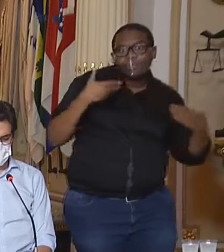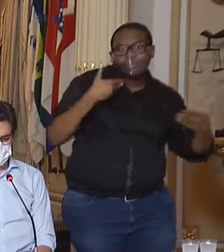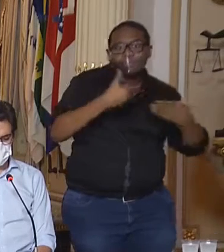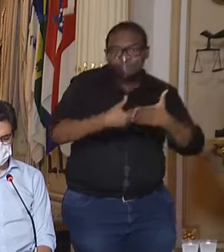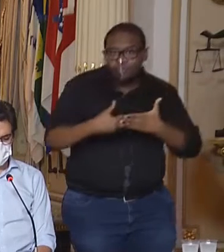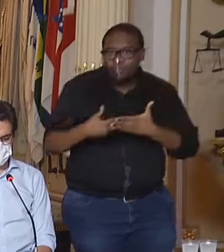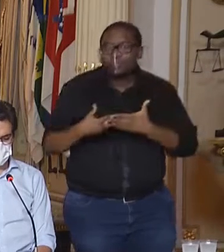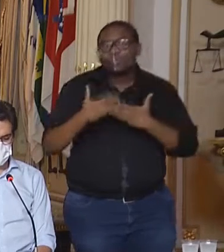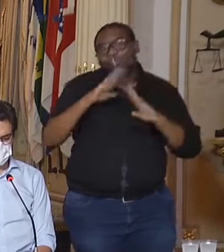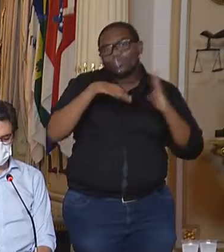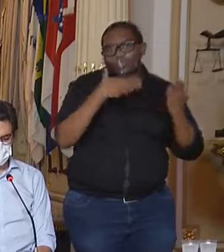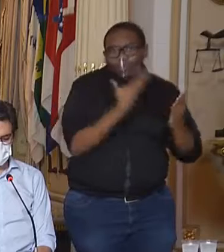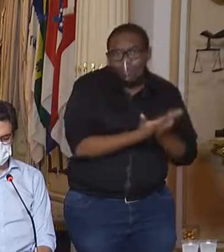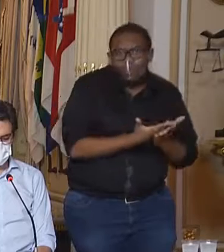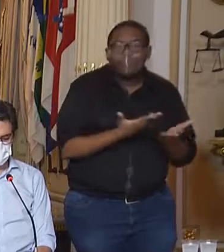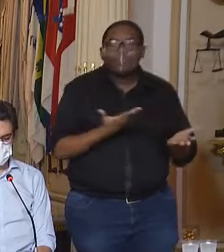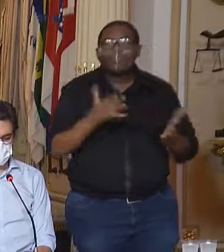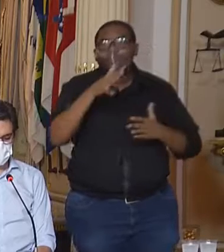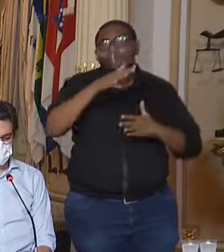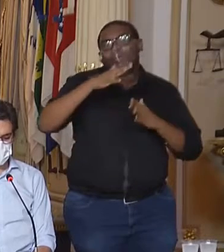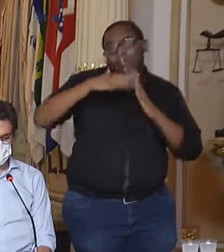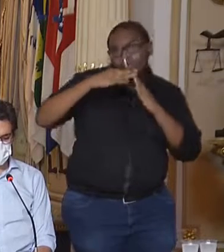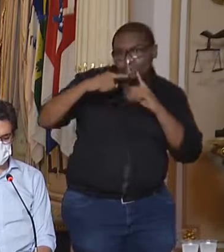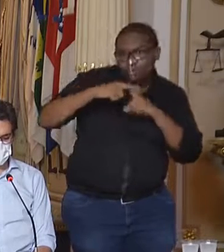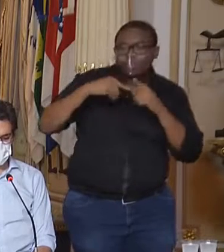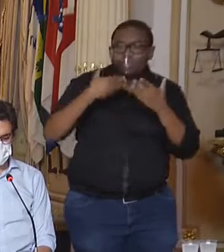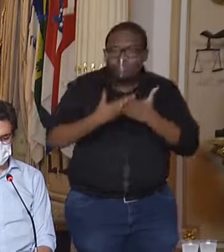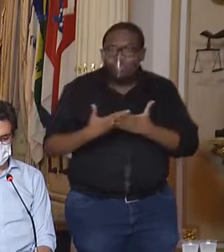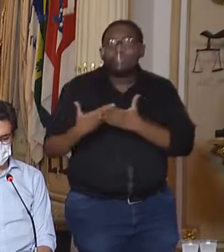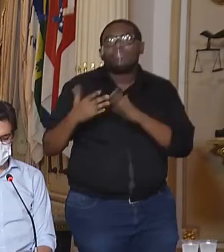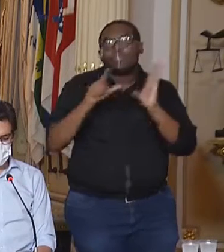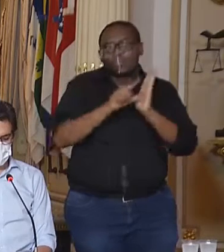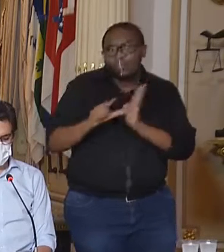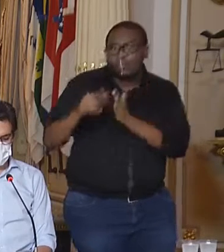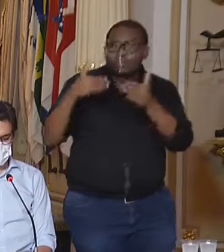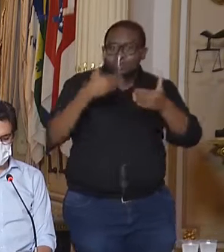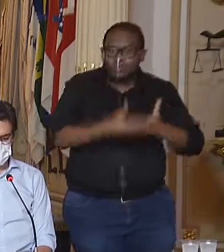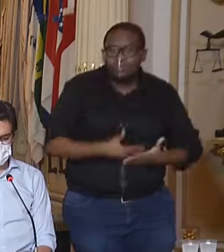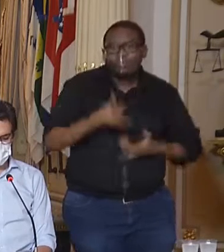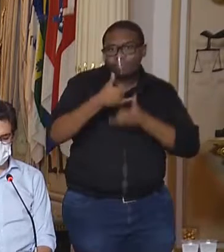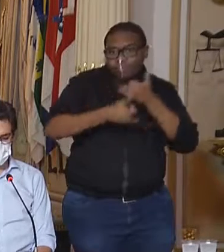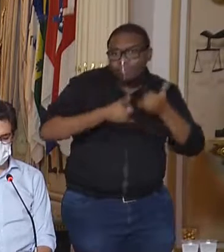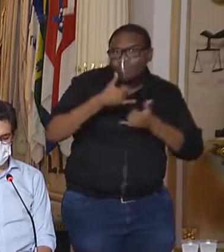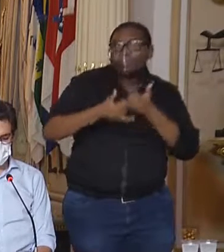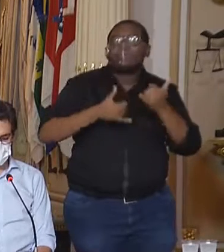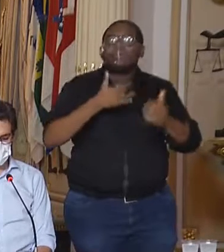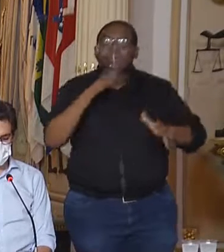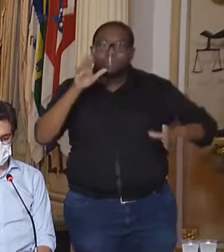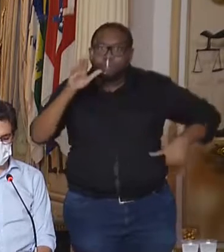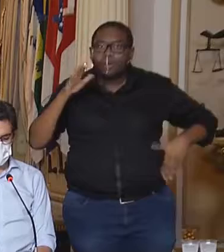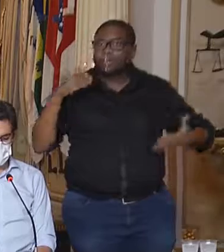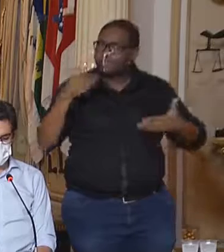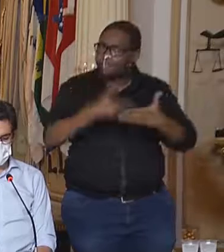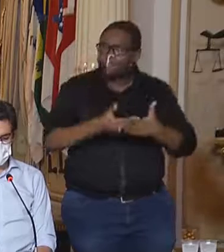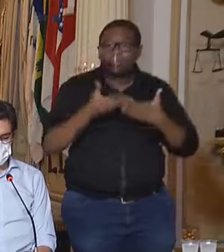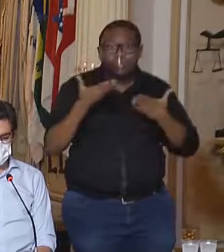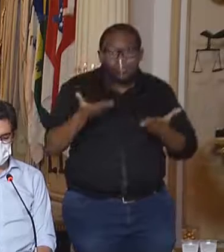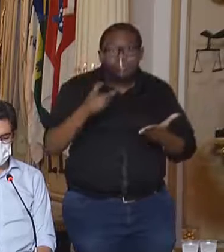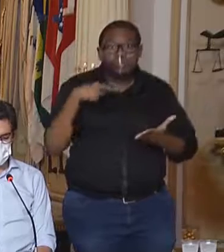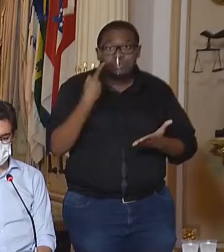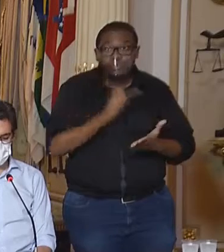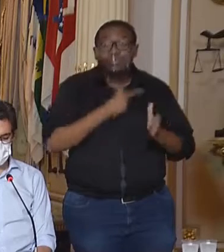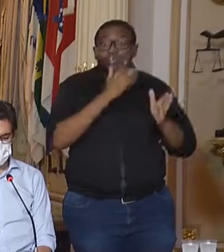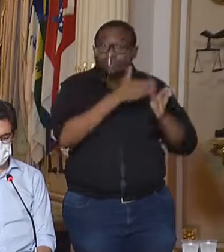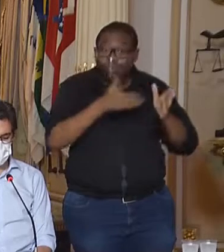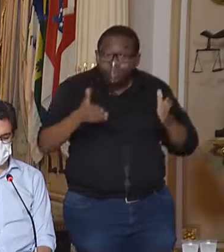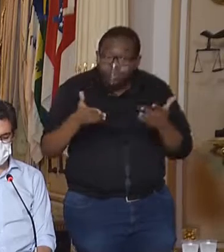escolas, de atividades religiosas, de comércio, de serviços, de praias, de parques. Fizemos todo o processo que ele